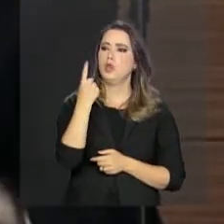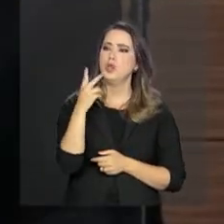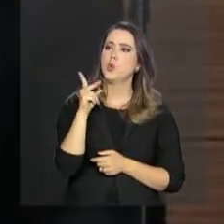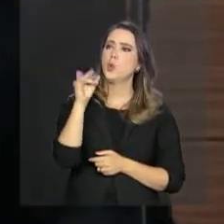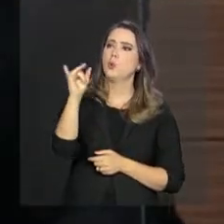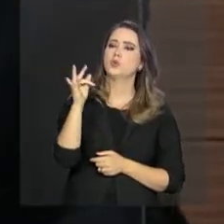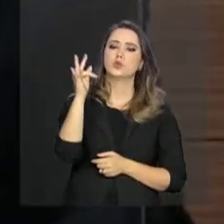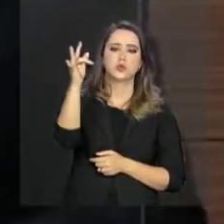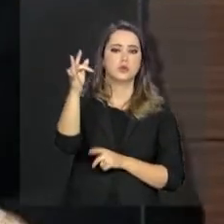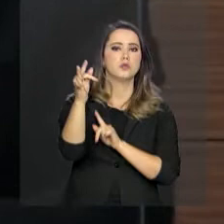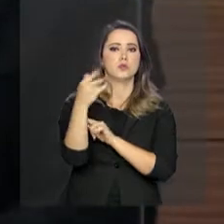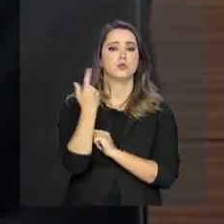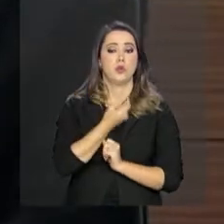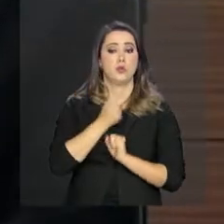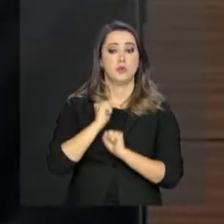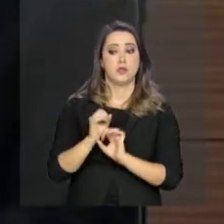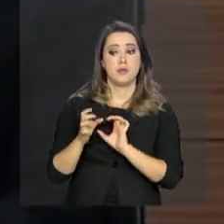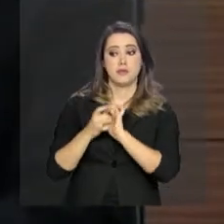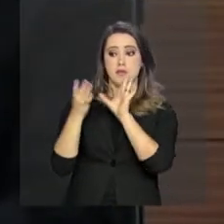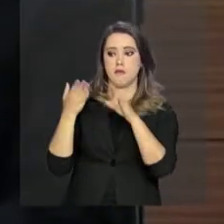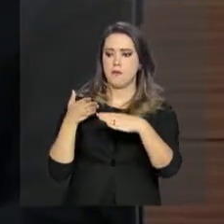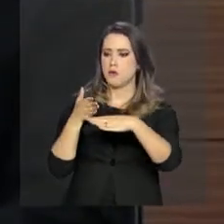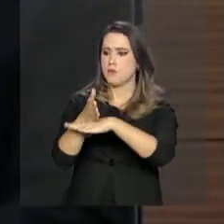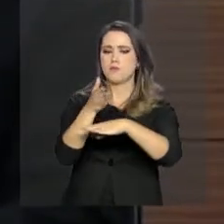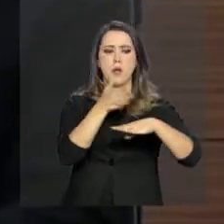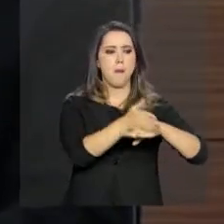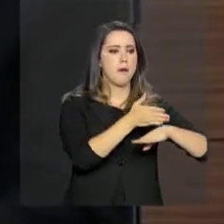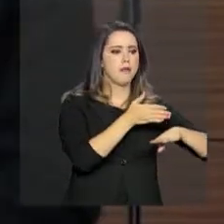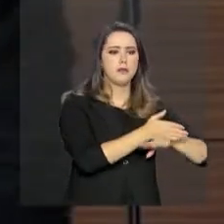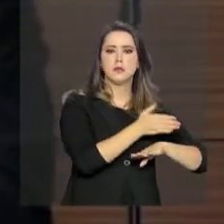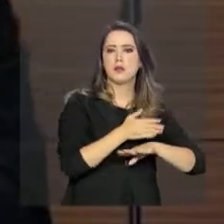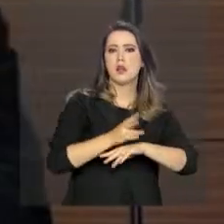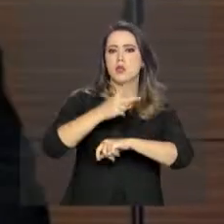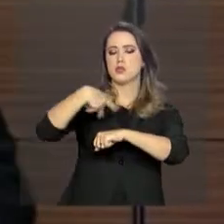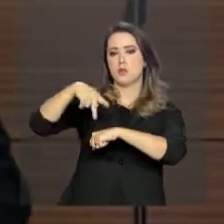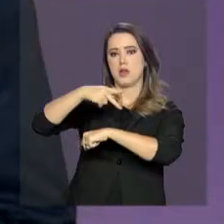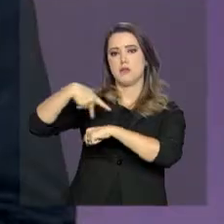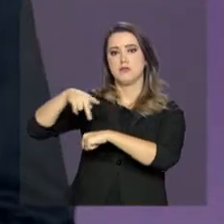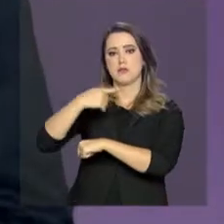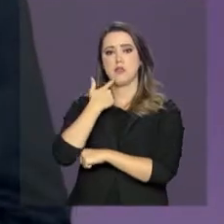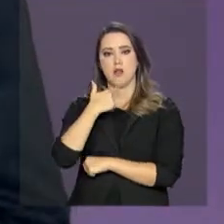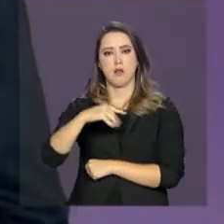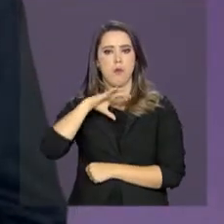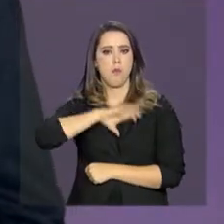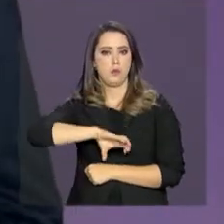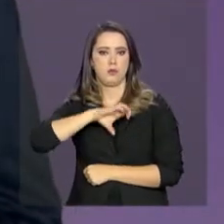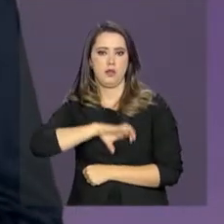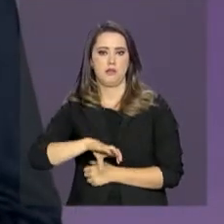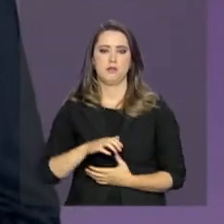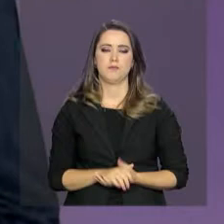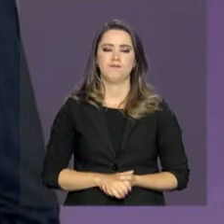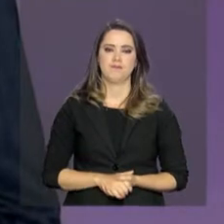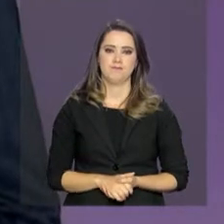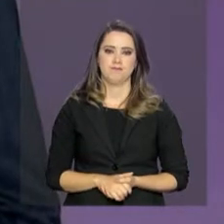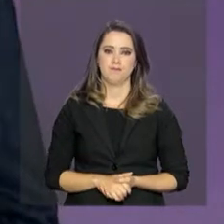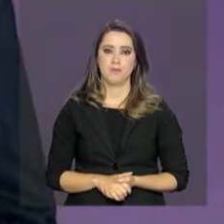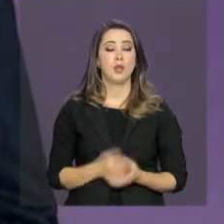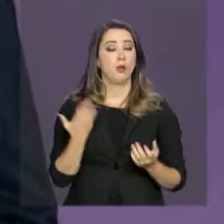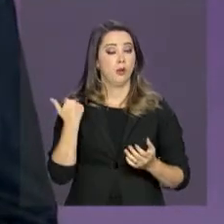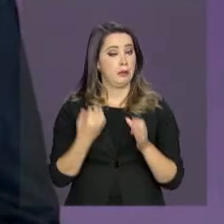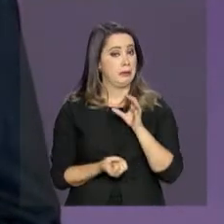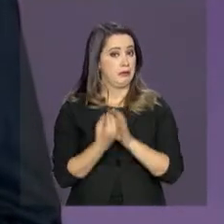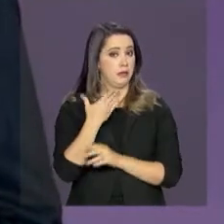possamos, livremente, deslocar-nos neste espaço que é comum. A CPLP foi criada há